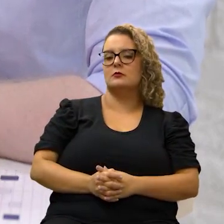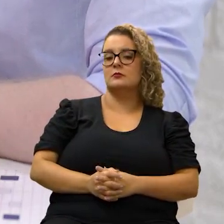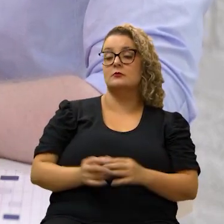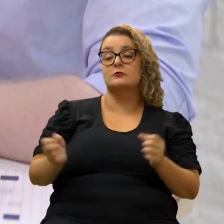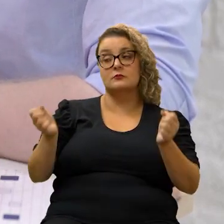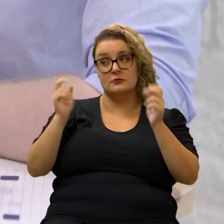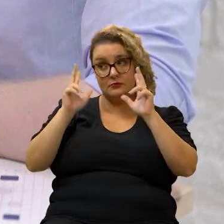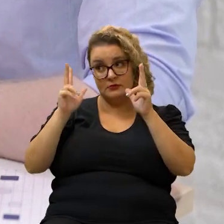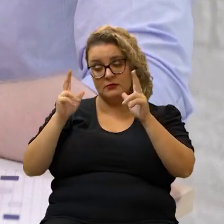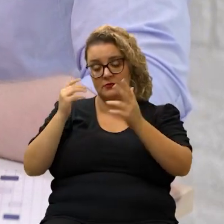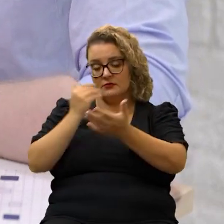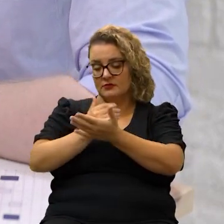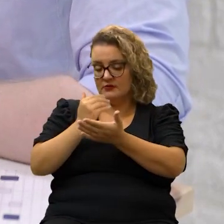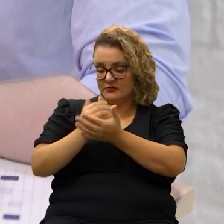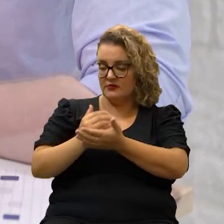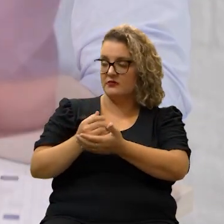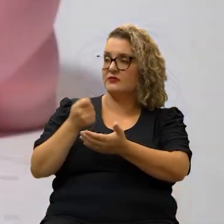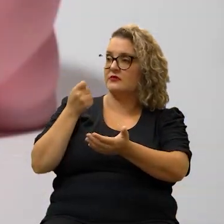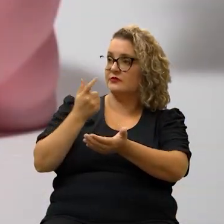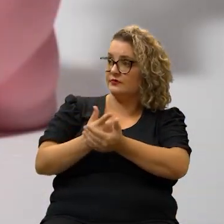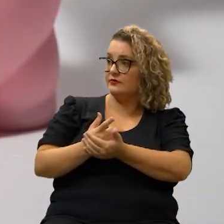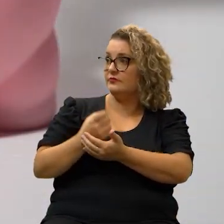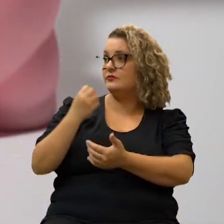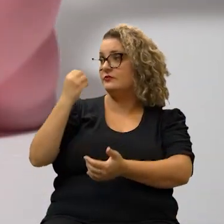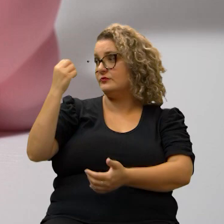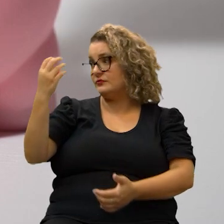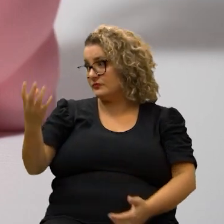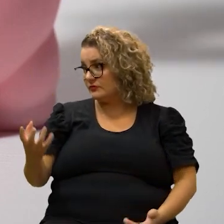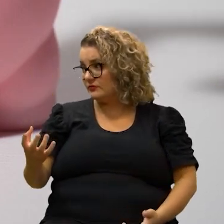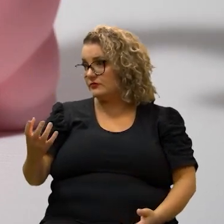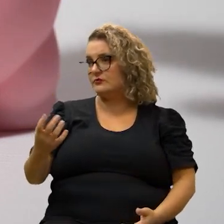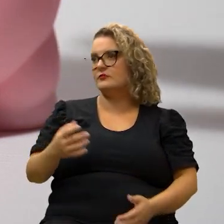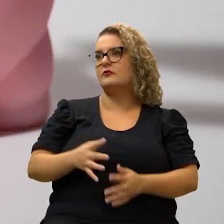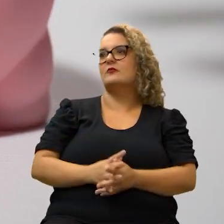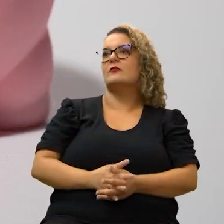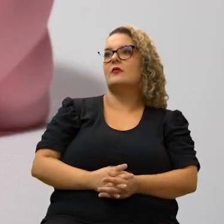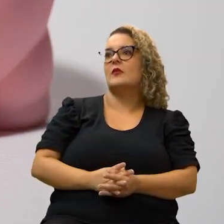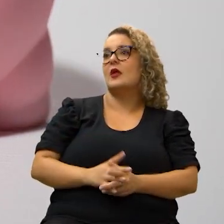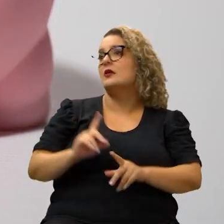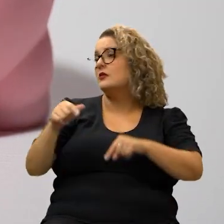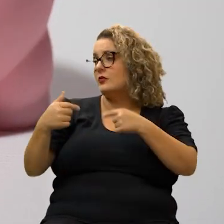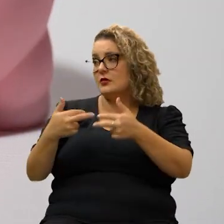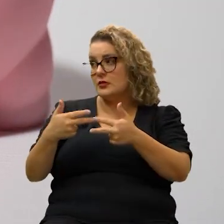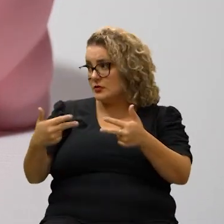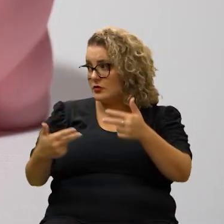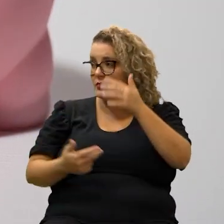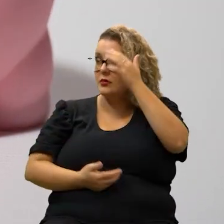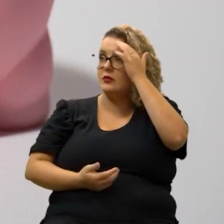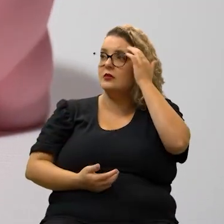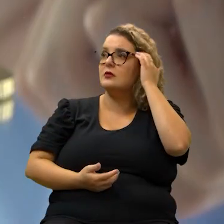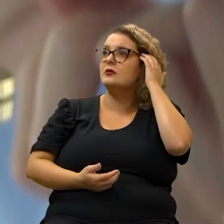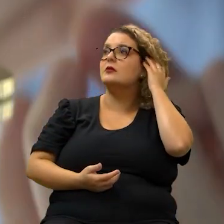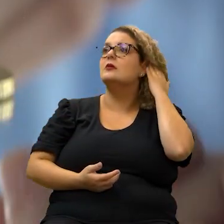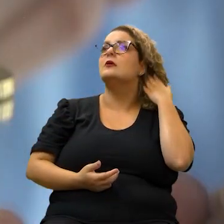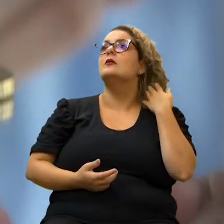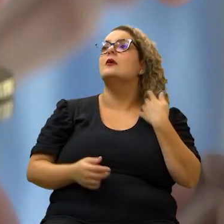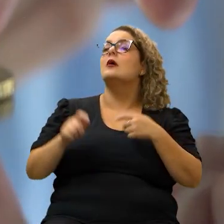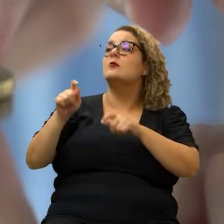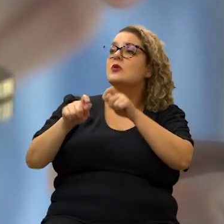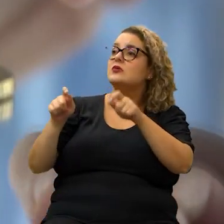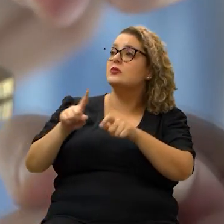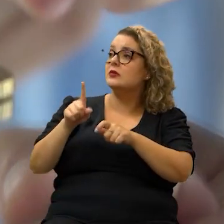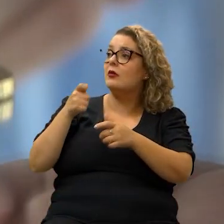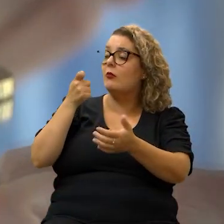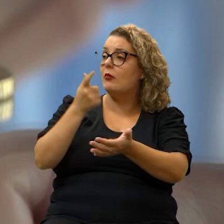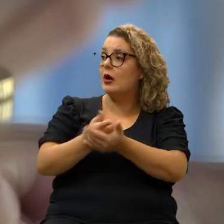atenção com parcelamento de compras viagens entre outras coisas porque apesar